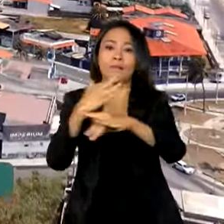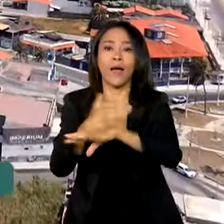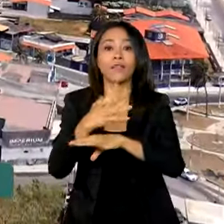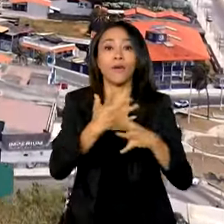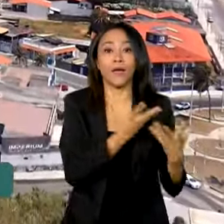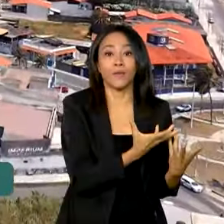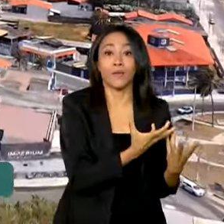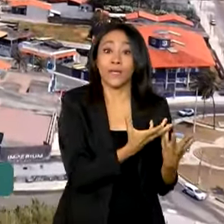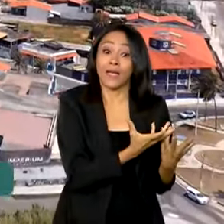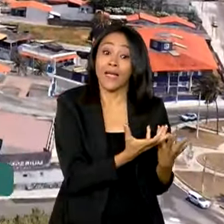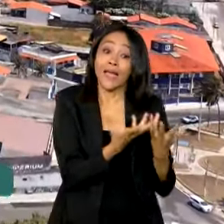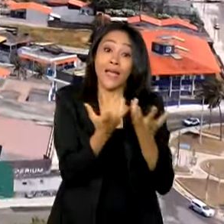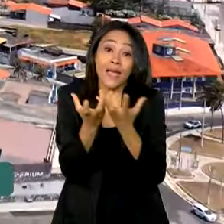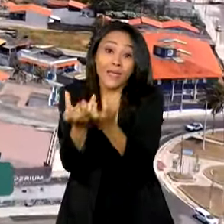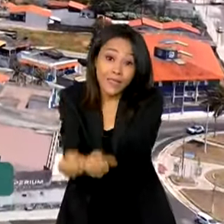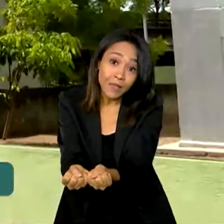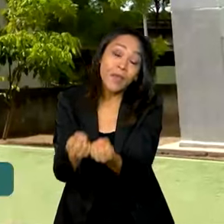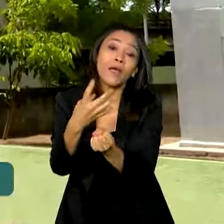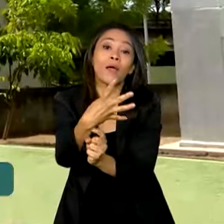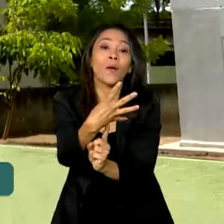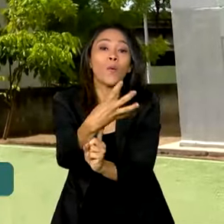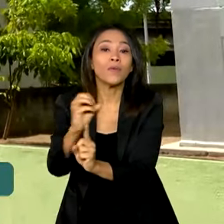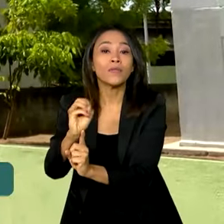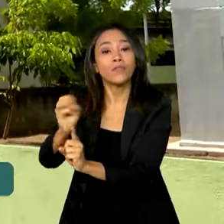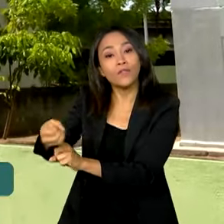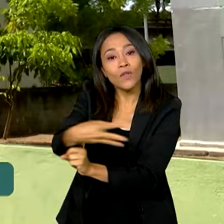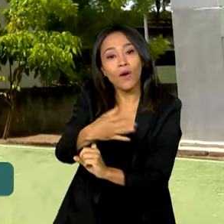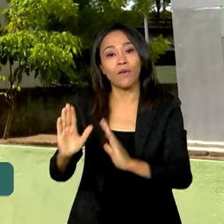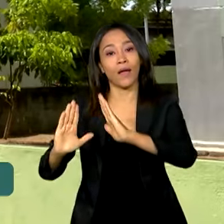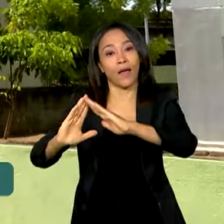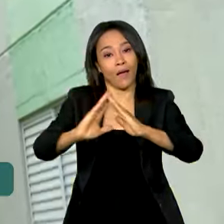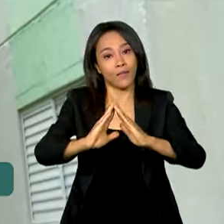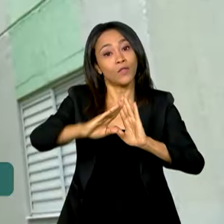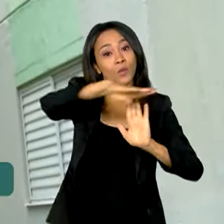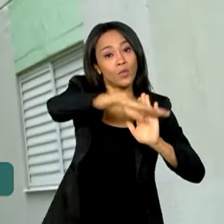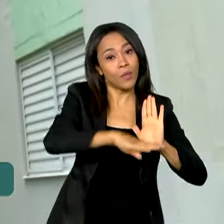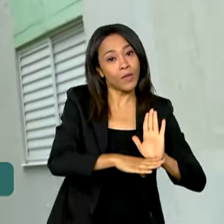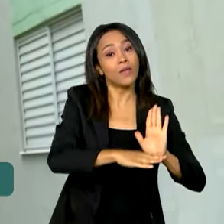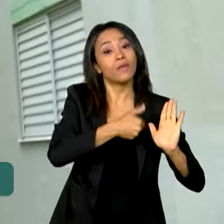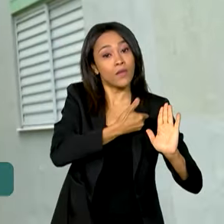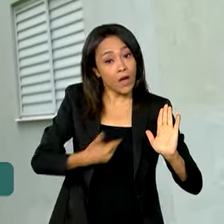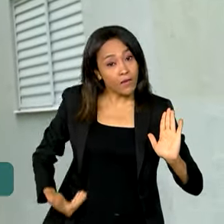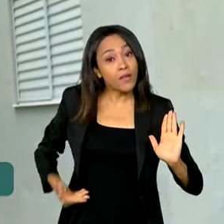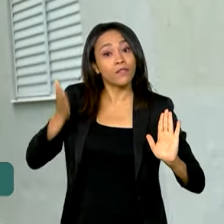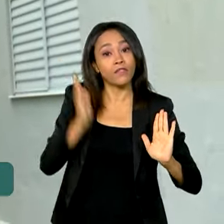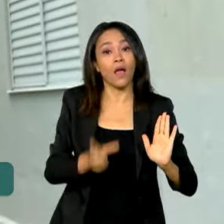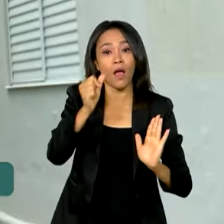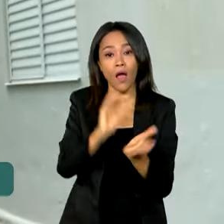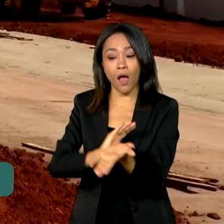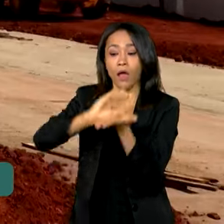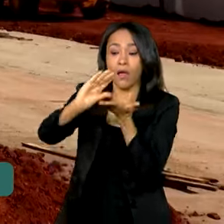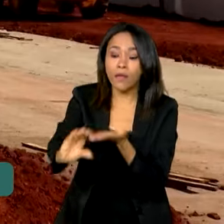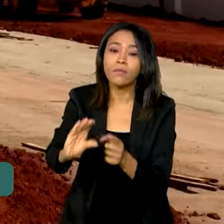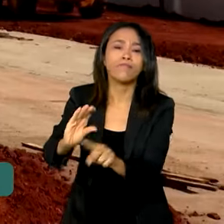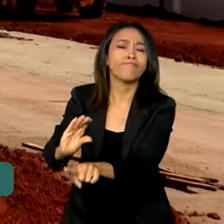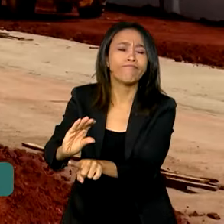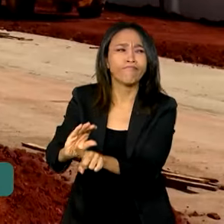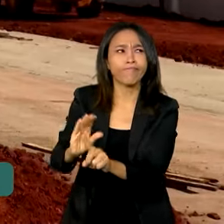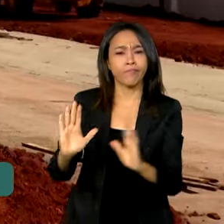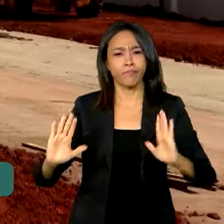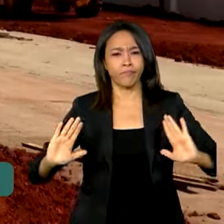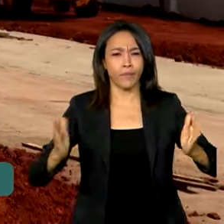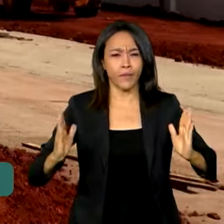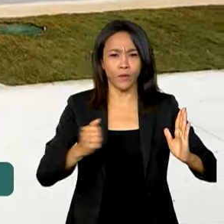400 novas moradias do Minha Casa Minha Vida. O programa já investiu na cidade, entre